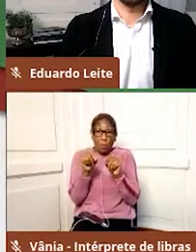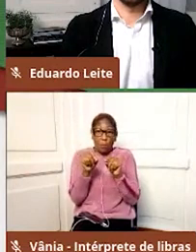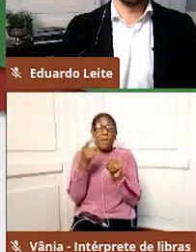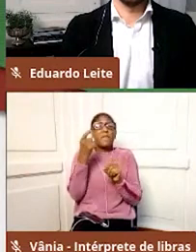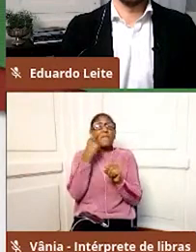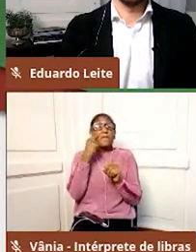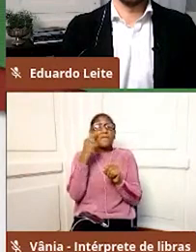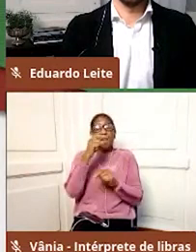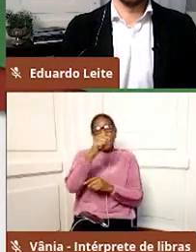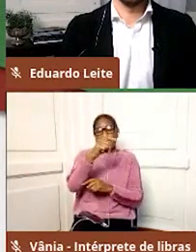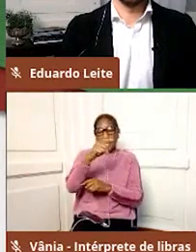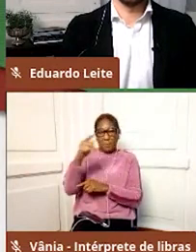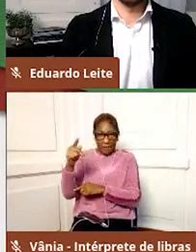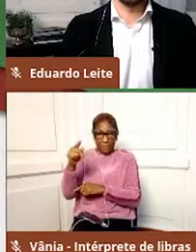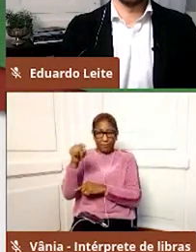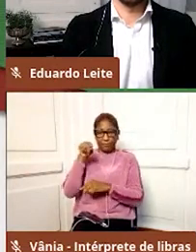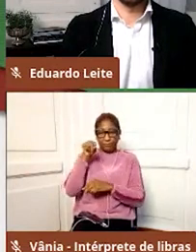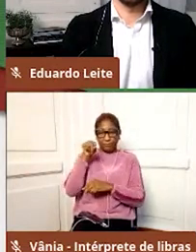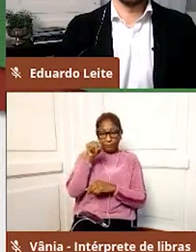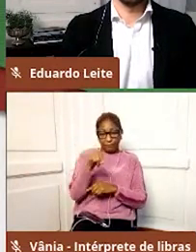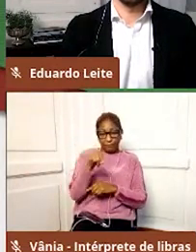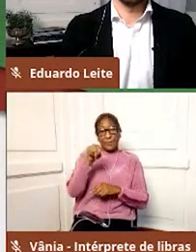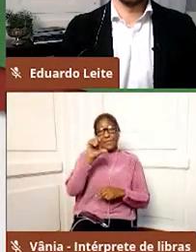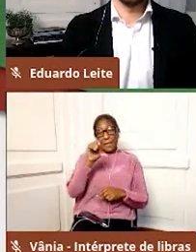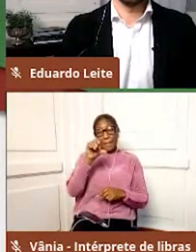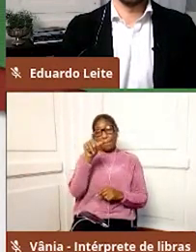aplicativo, digitarão o CPF.